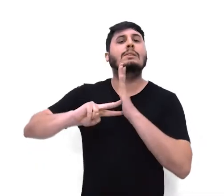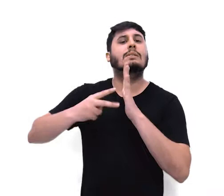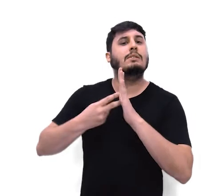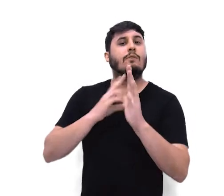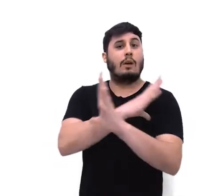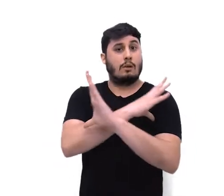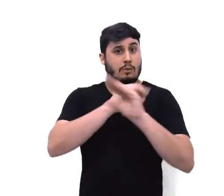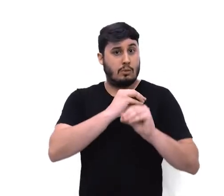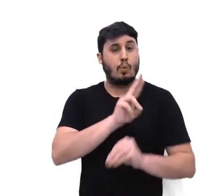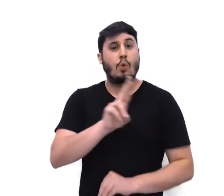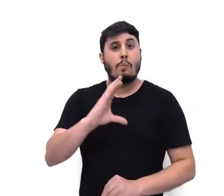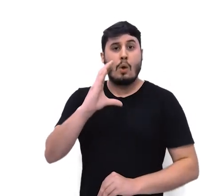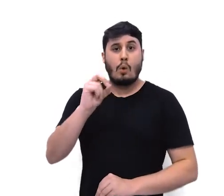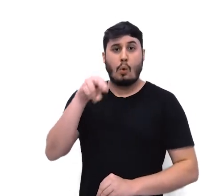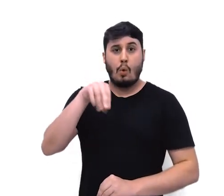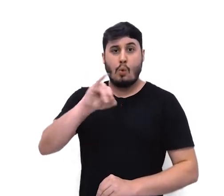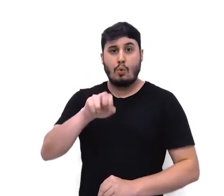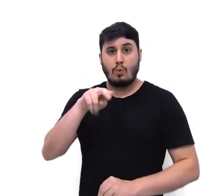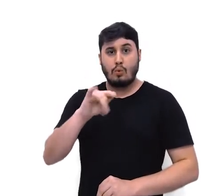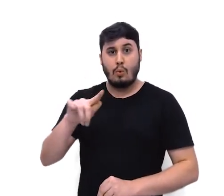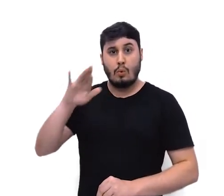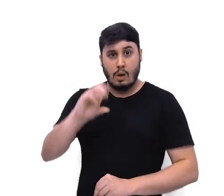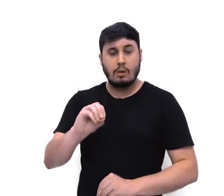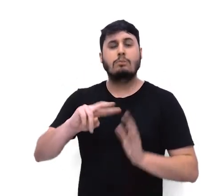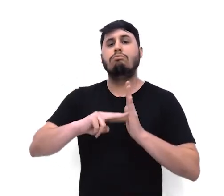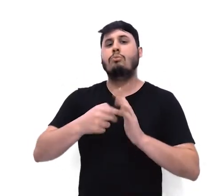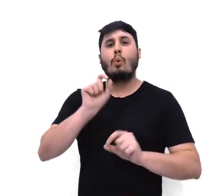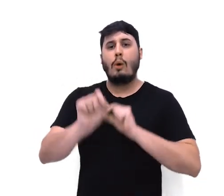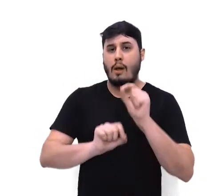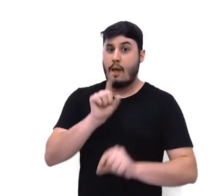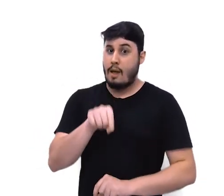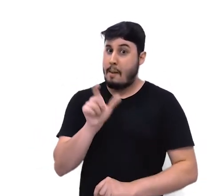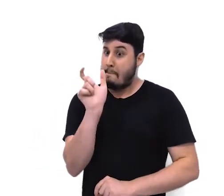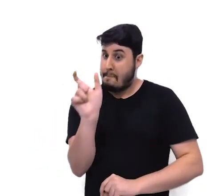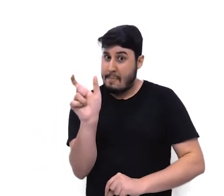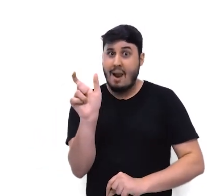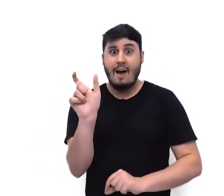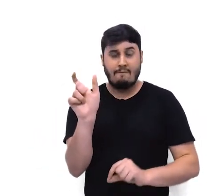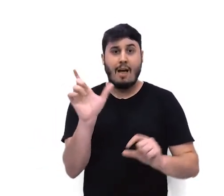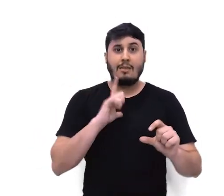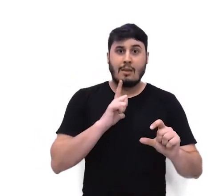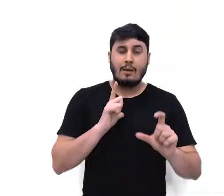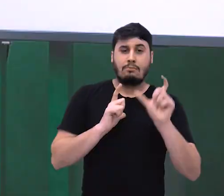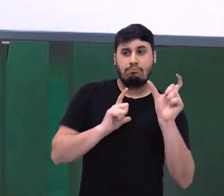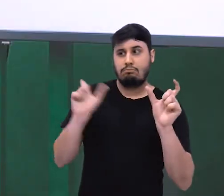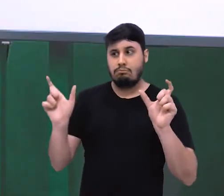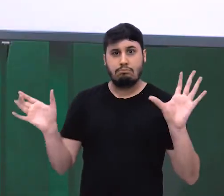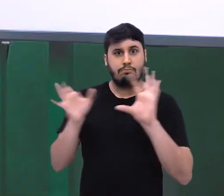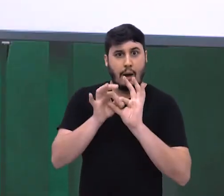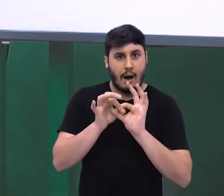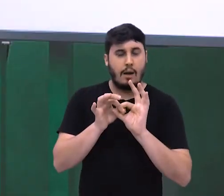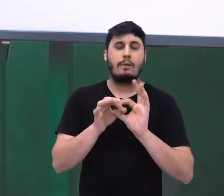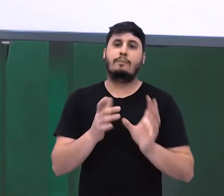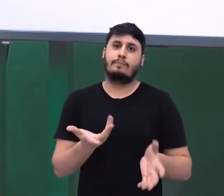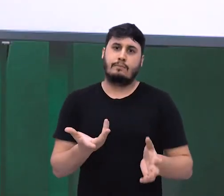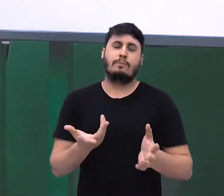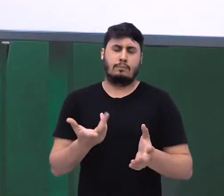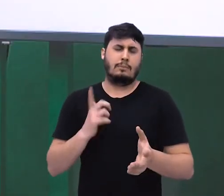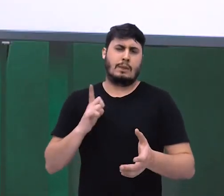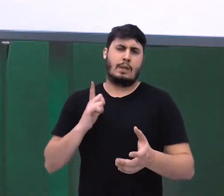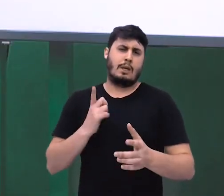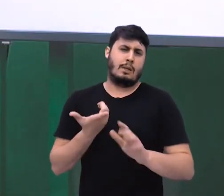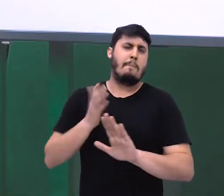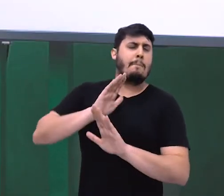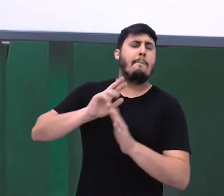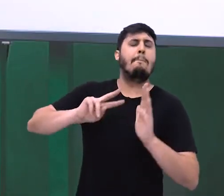é uma palavra que liga duas orações ou dois termos de mesma função sintática. Na maioria das vezes,